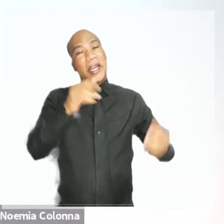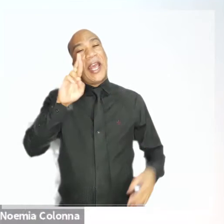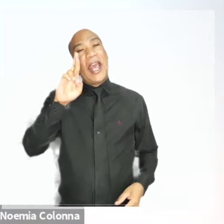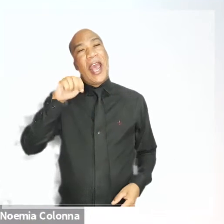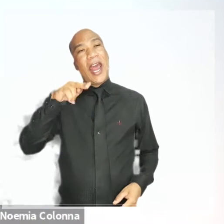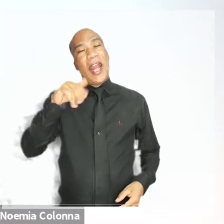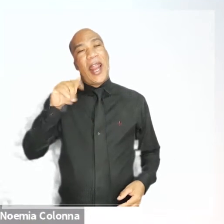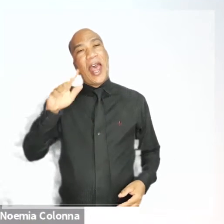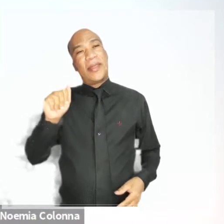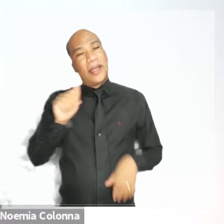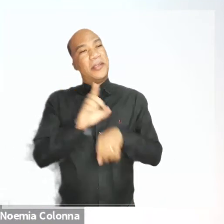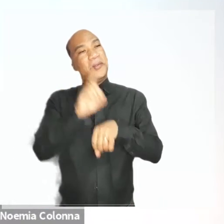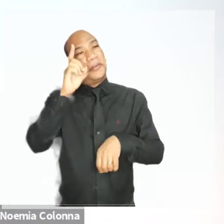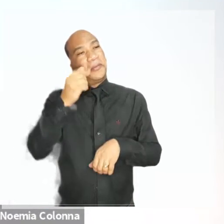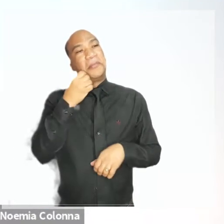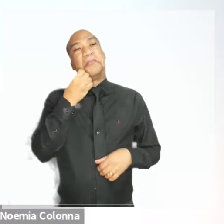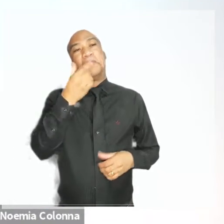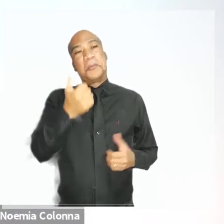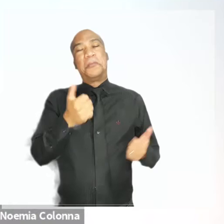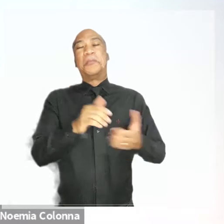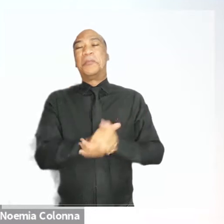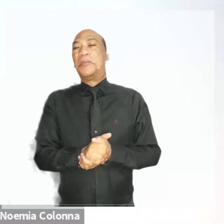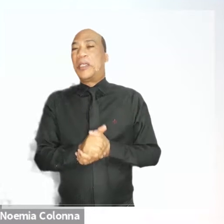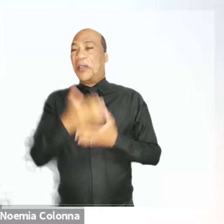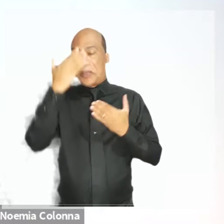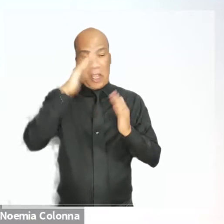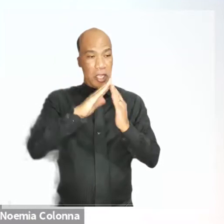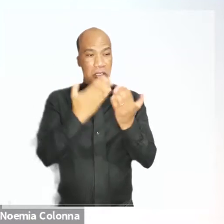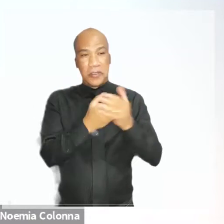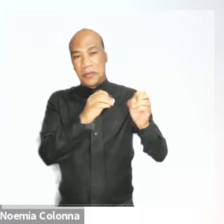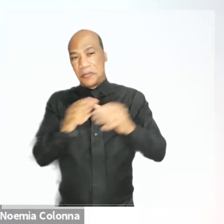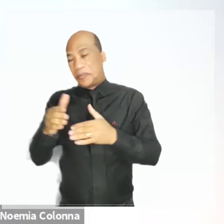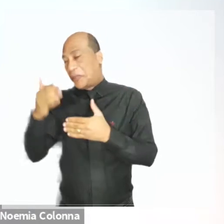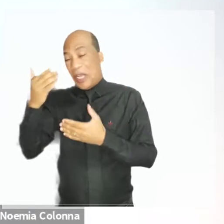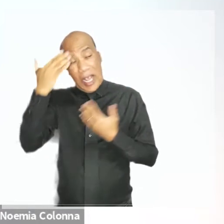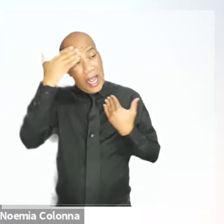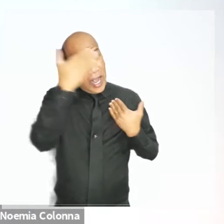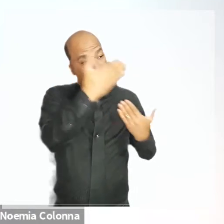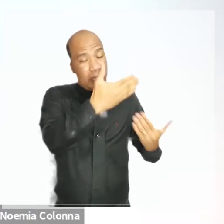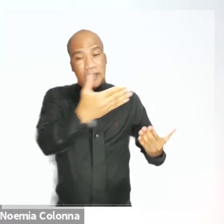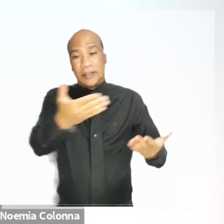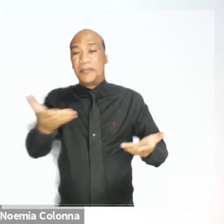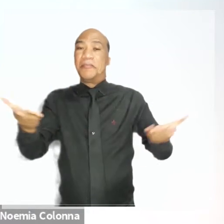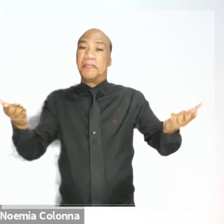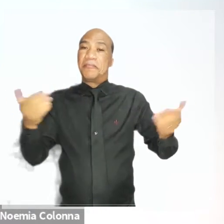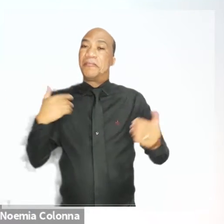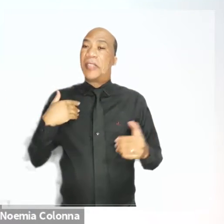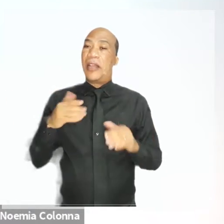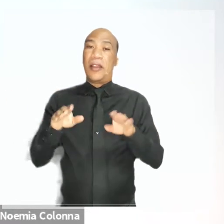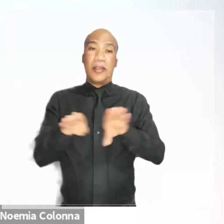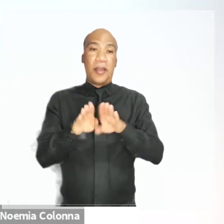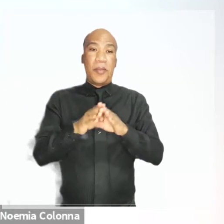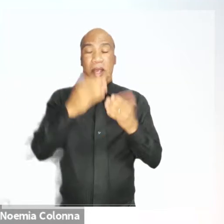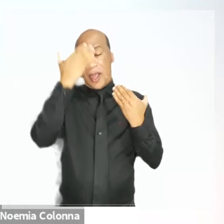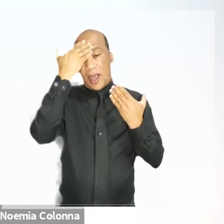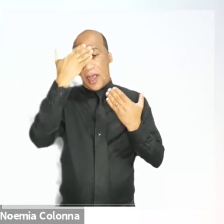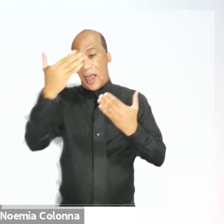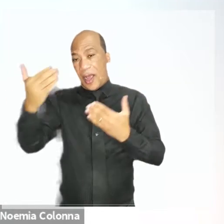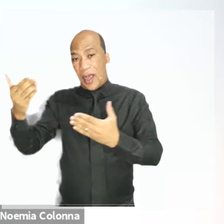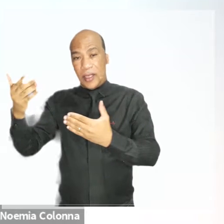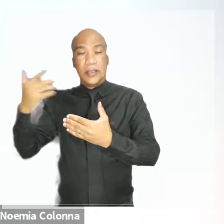agradece a AMB aqui representada pela senhora e agradece também a escola de magistratura da AMB